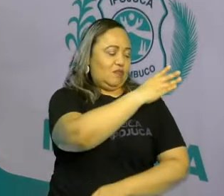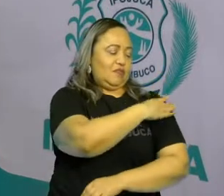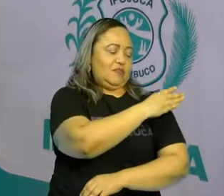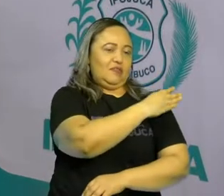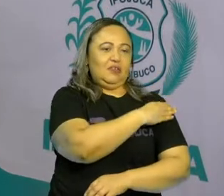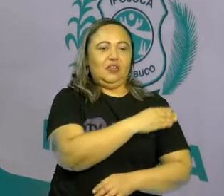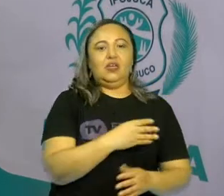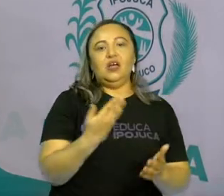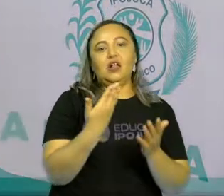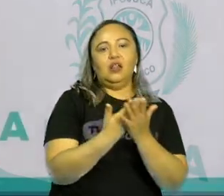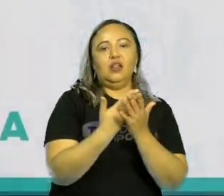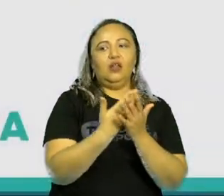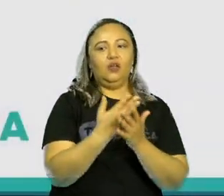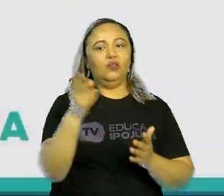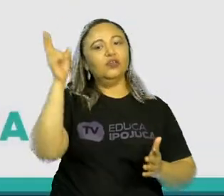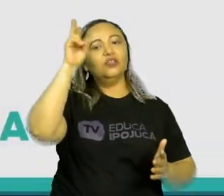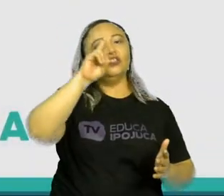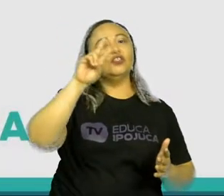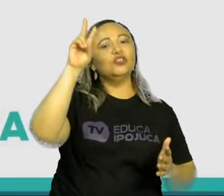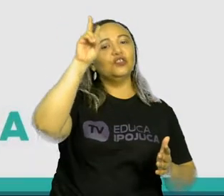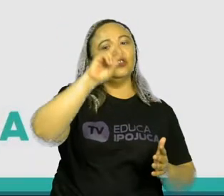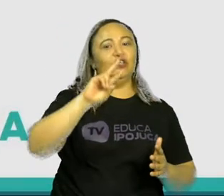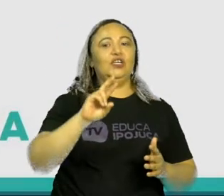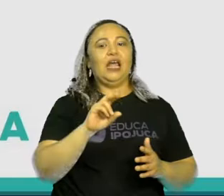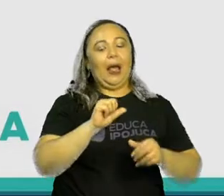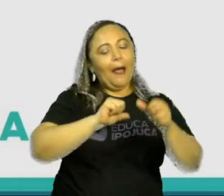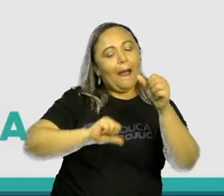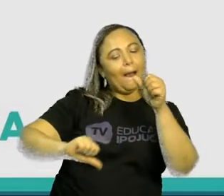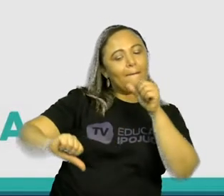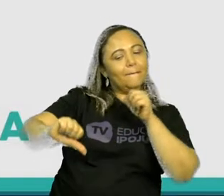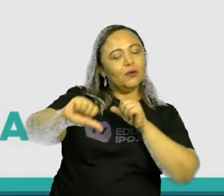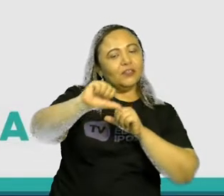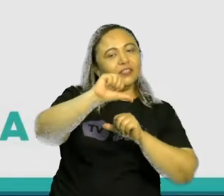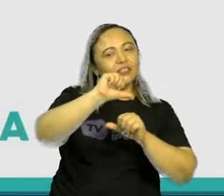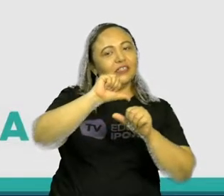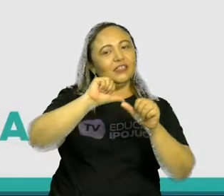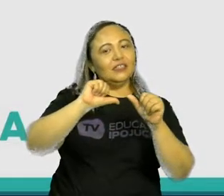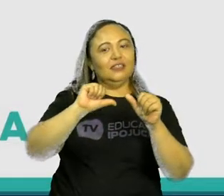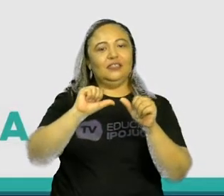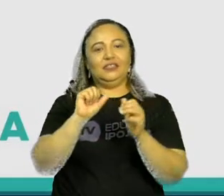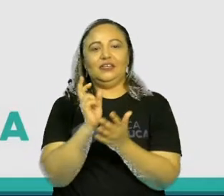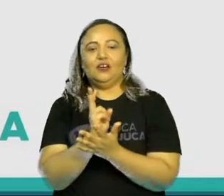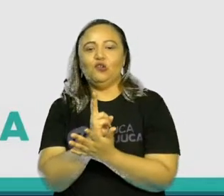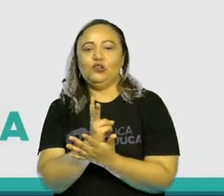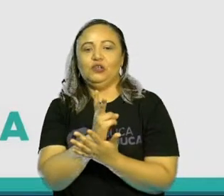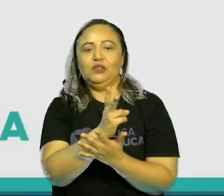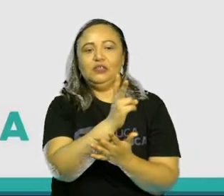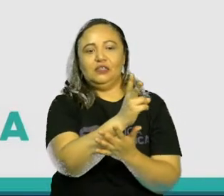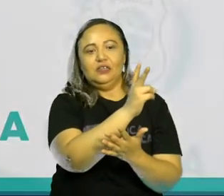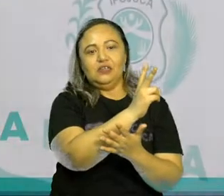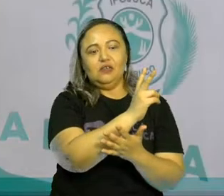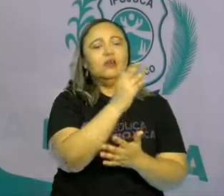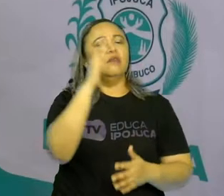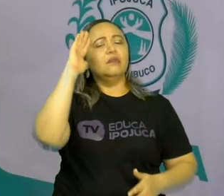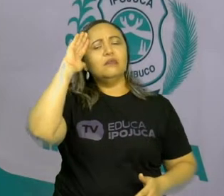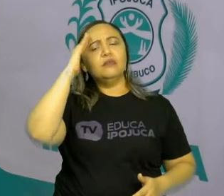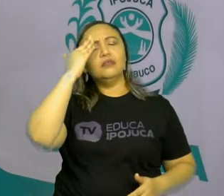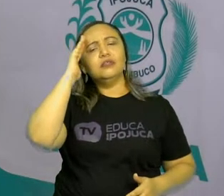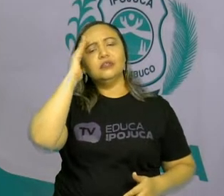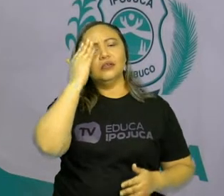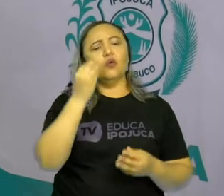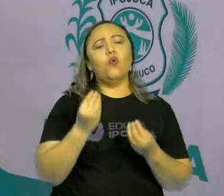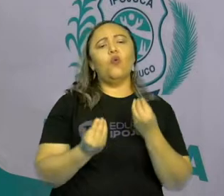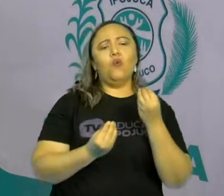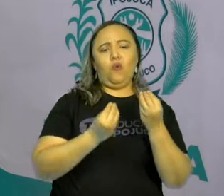transformações e permanências nas trajetórias dos grupos humanos. Vamos entender como